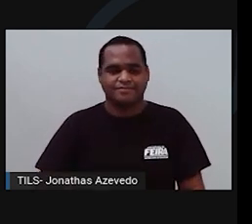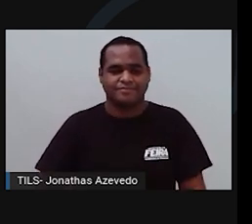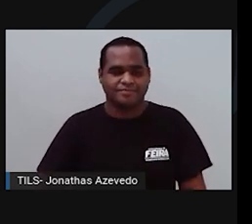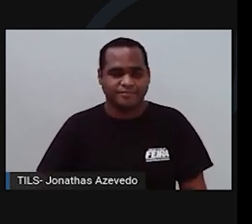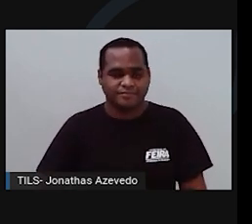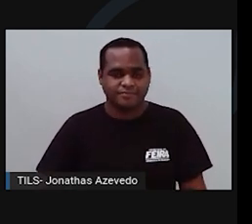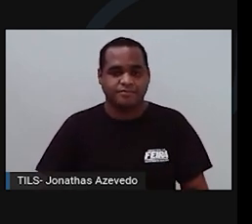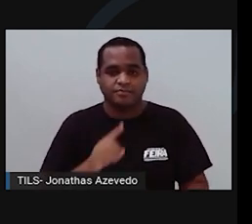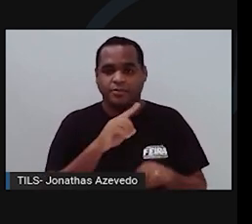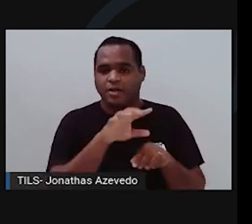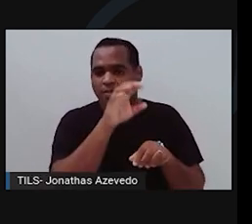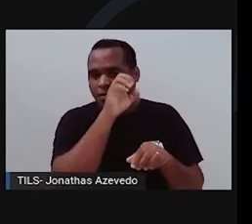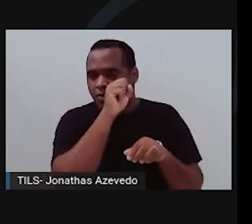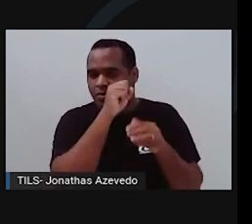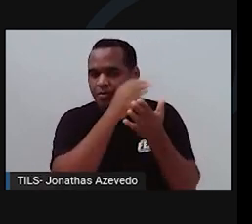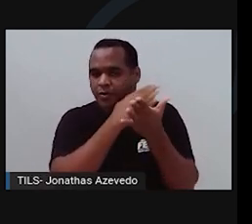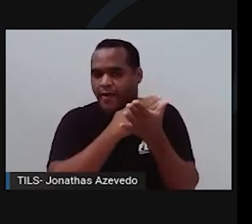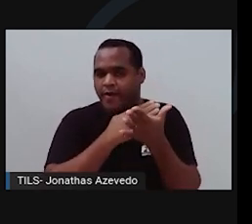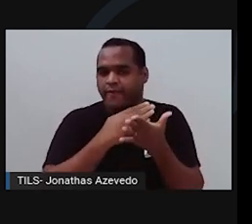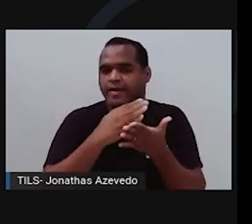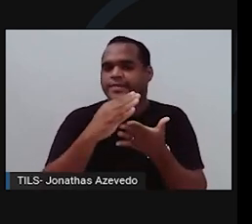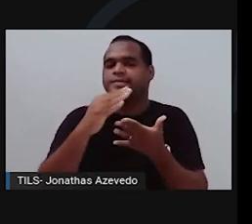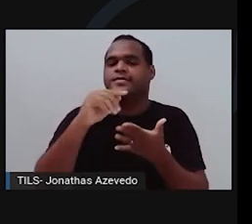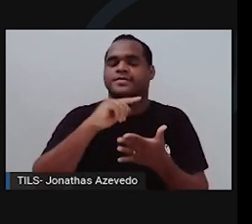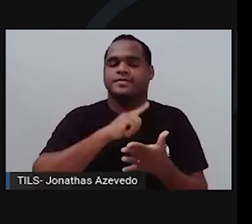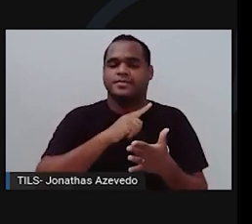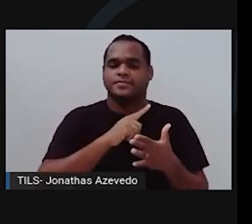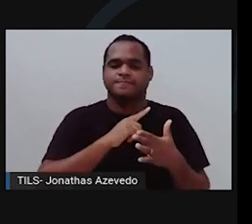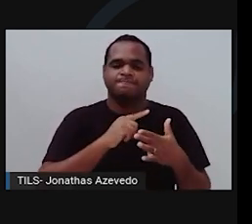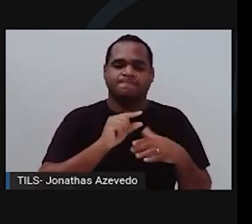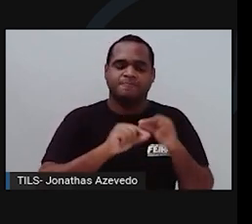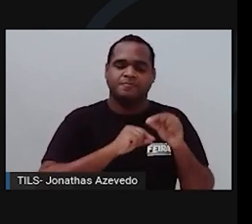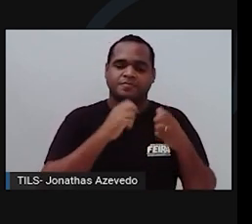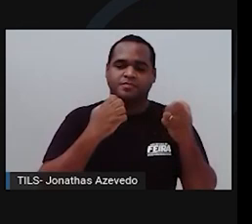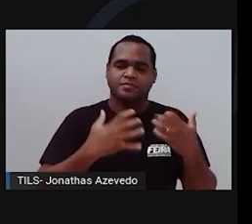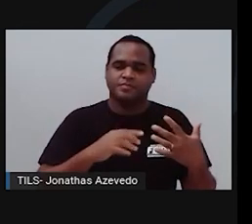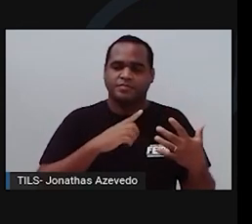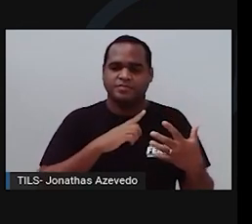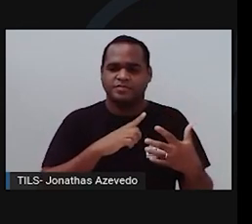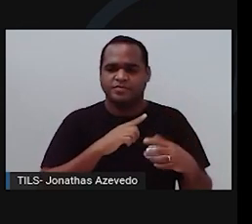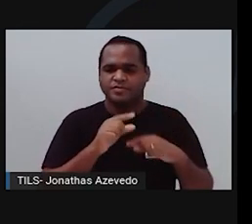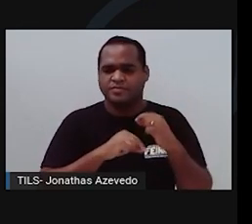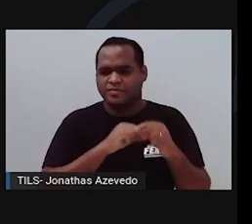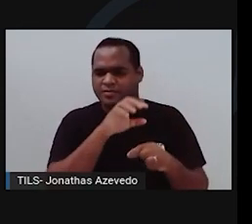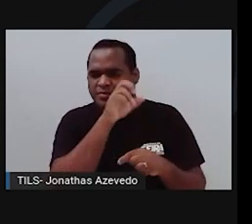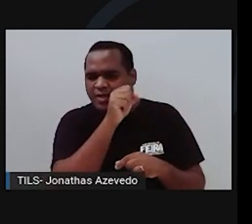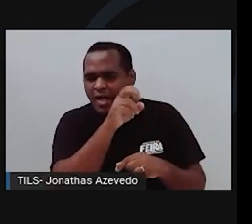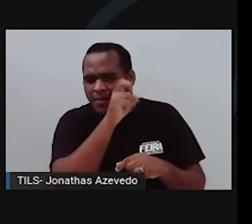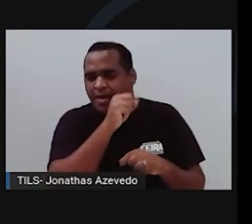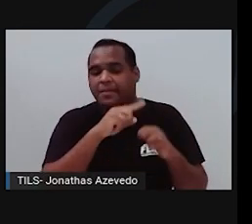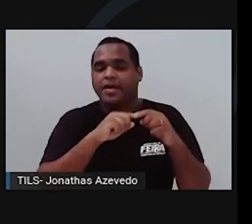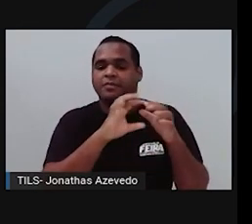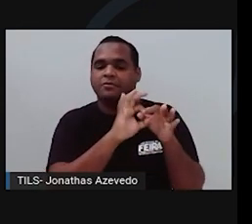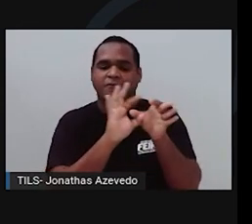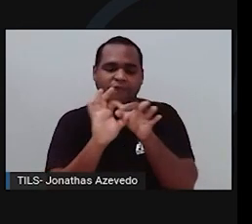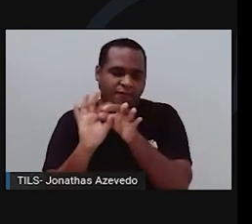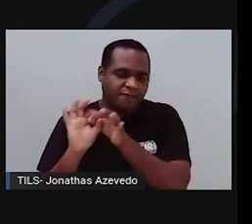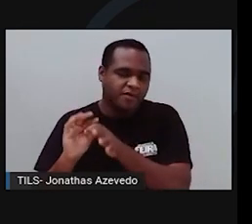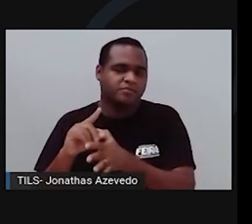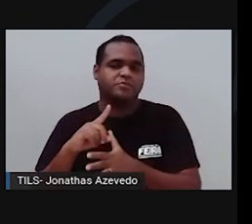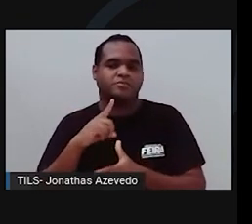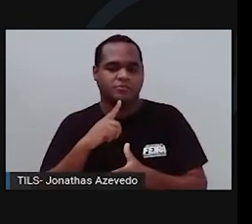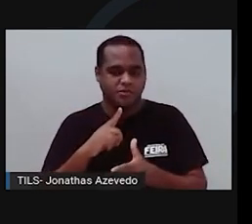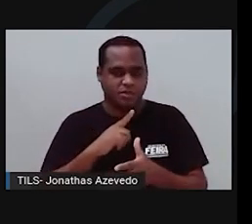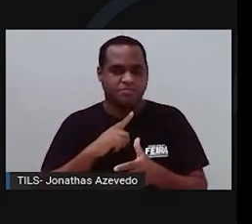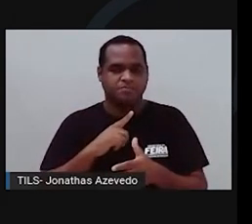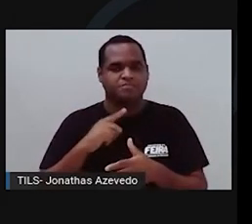O impulso que começa na extremidade esquerda dos discos de membrana chega até a região da sinapse e inibe a liberação de glutamada. Sem